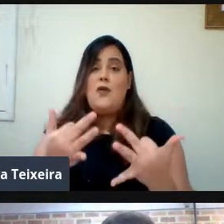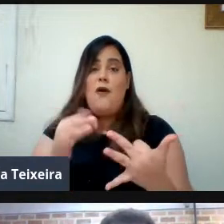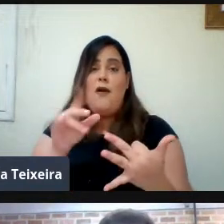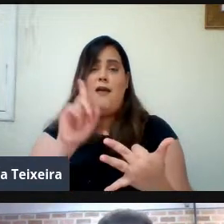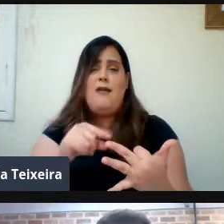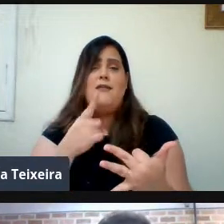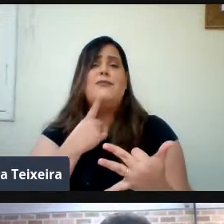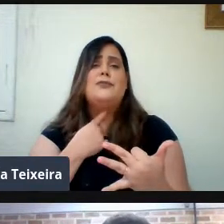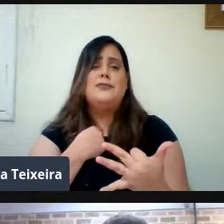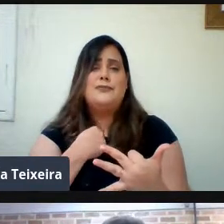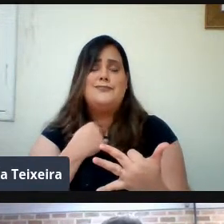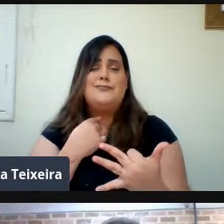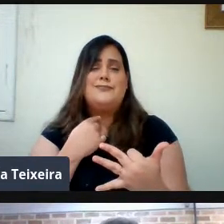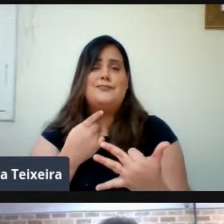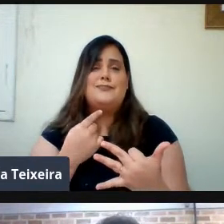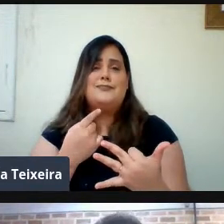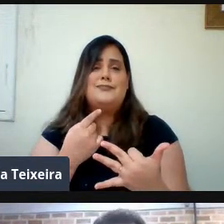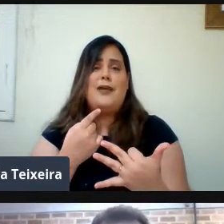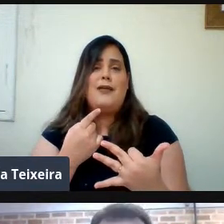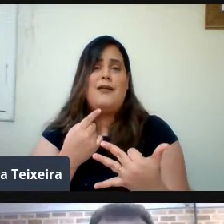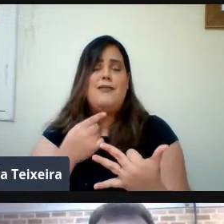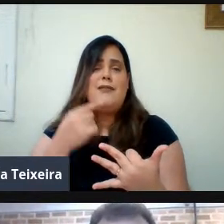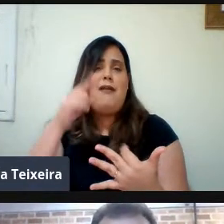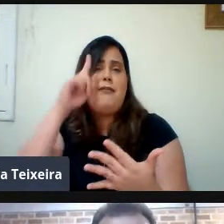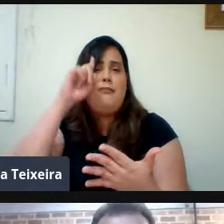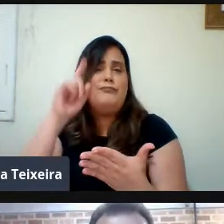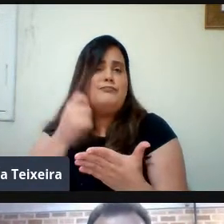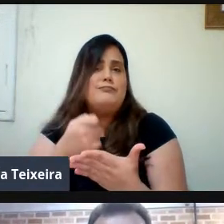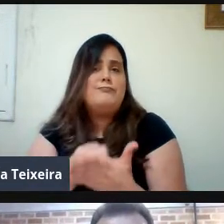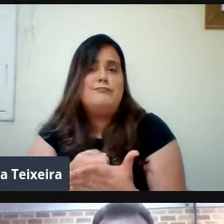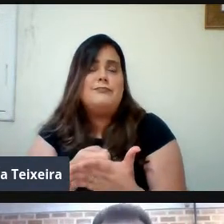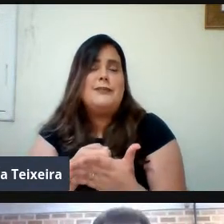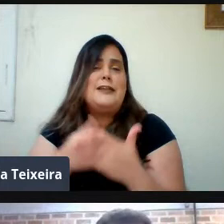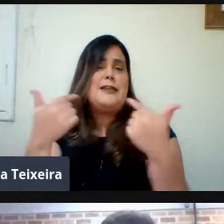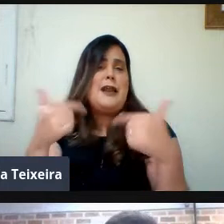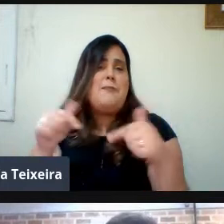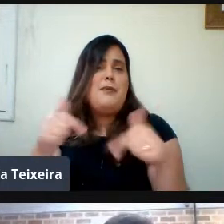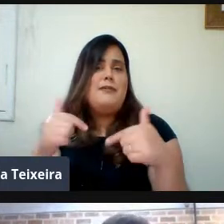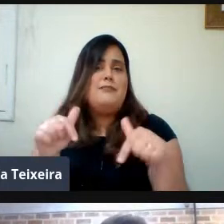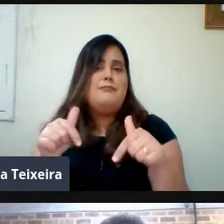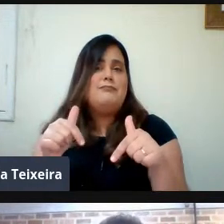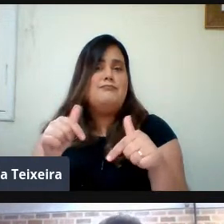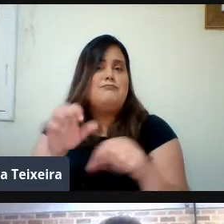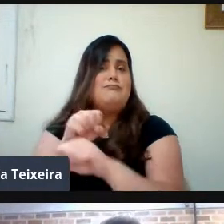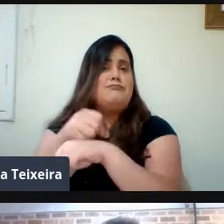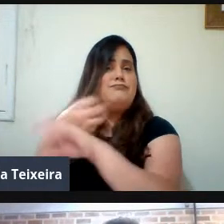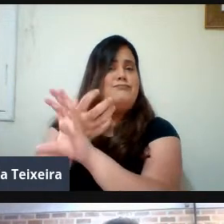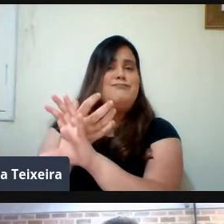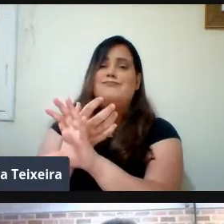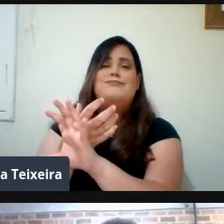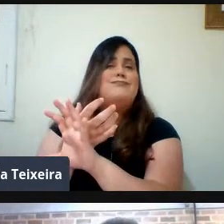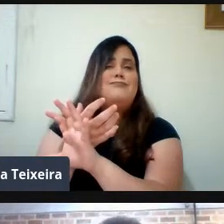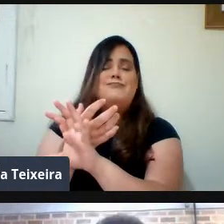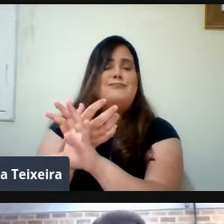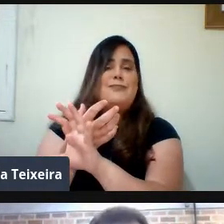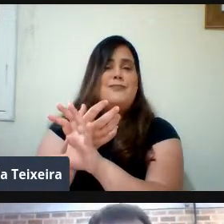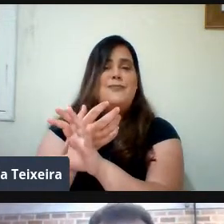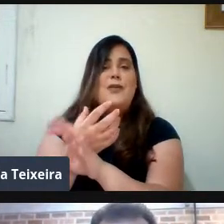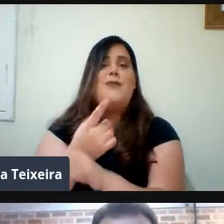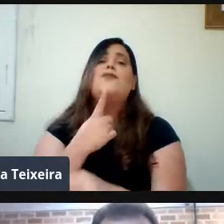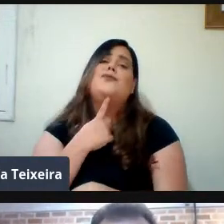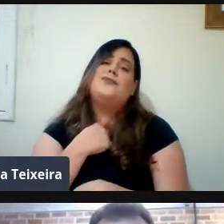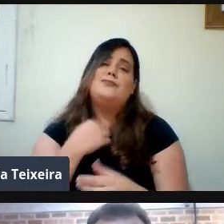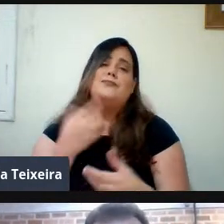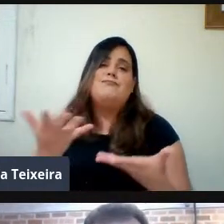Com vocês Remotamente Nosso desejo Era estar Se estivéssemos Hoje recebendo Presencialmente